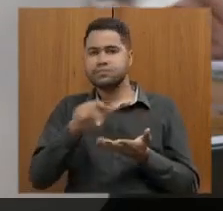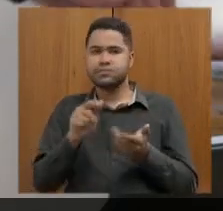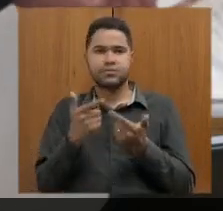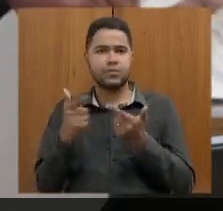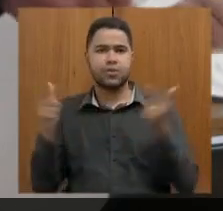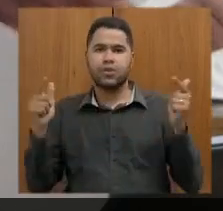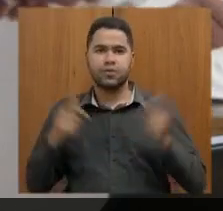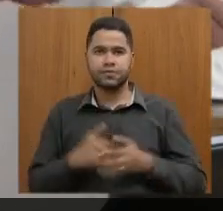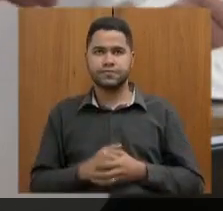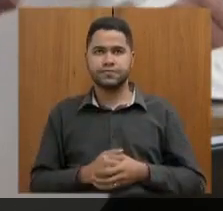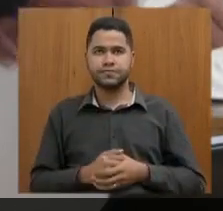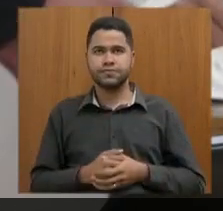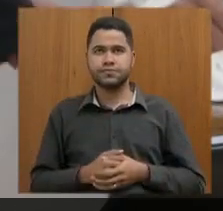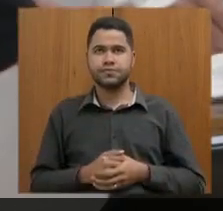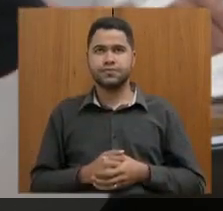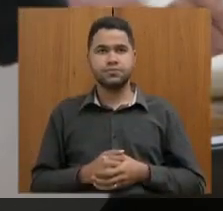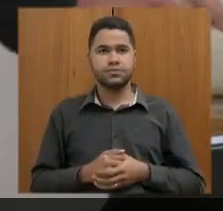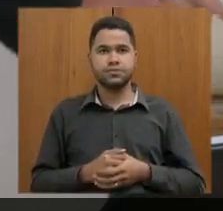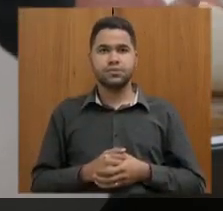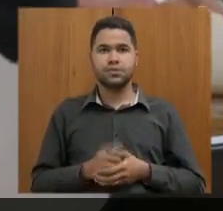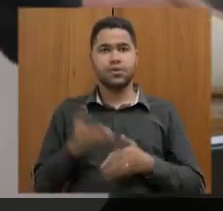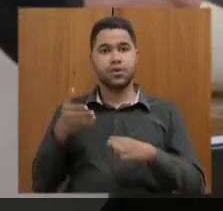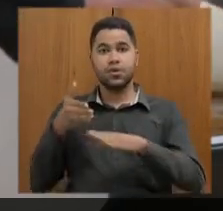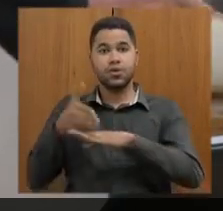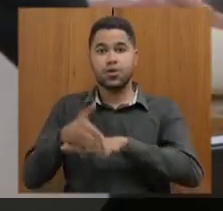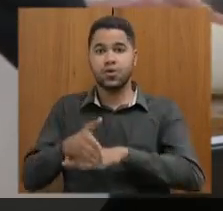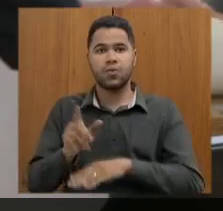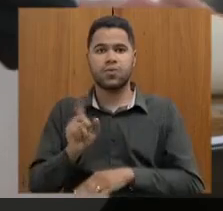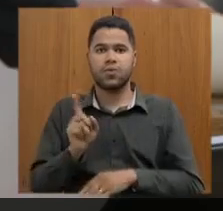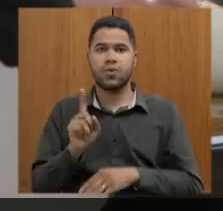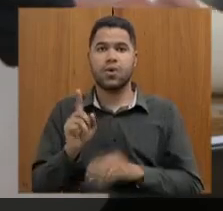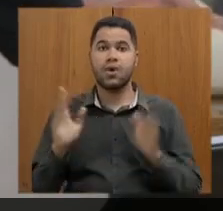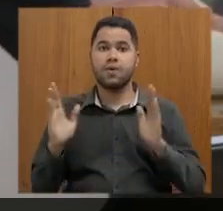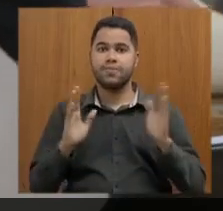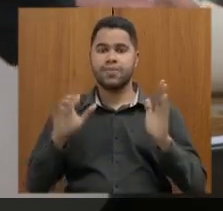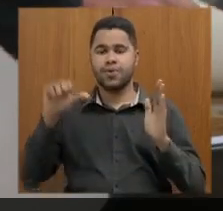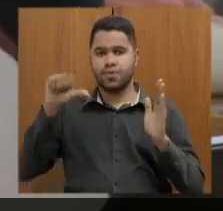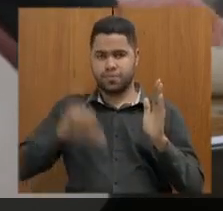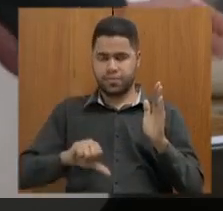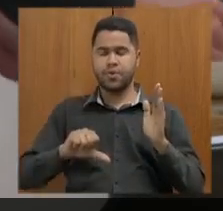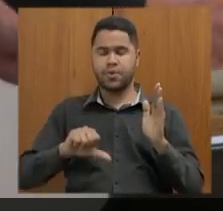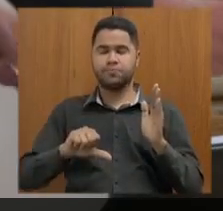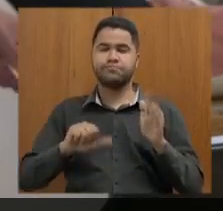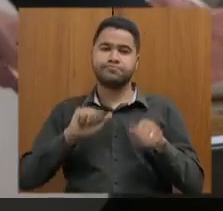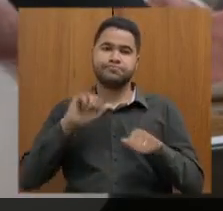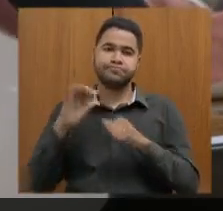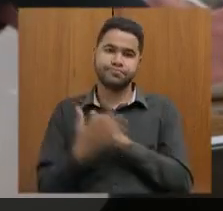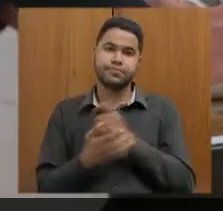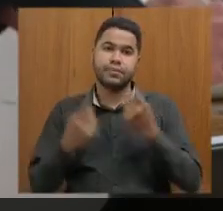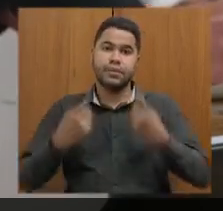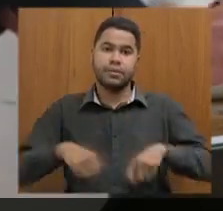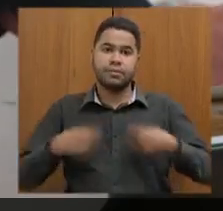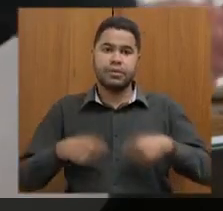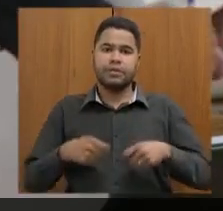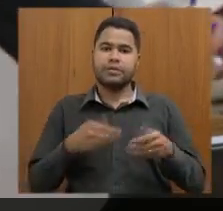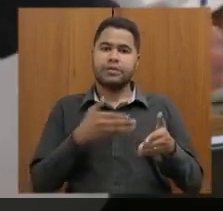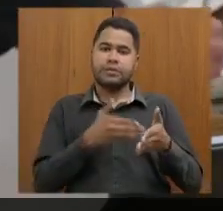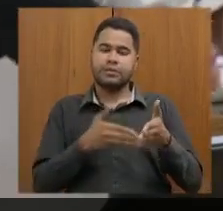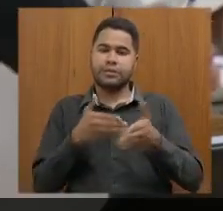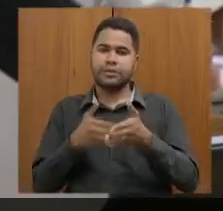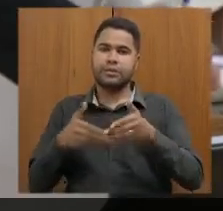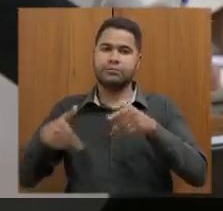não foram o local de trabalho, porque era o período pior da pandemia, precisava restringir a